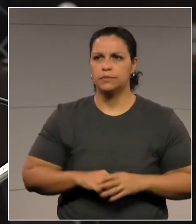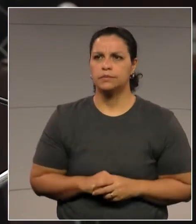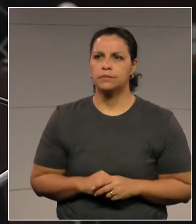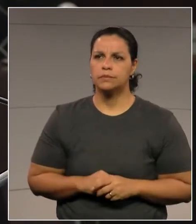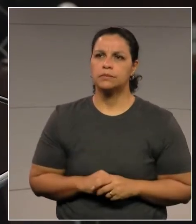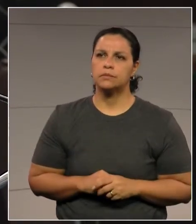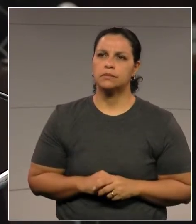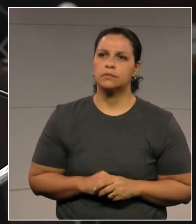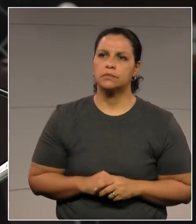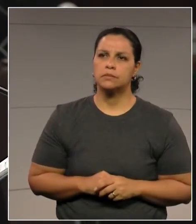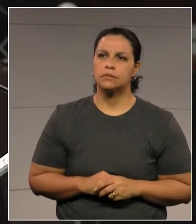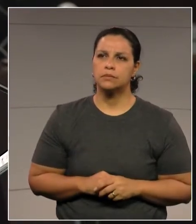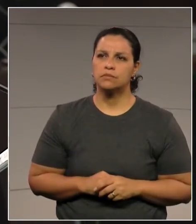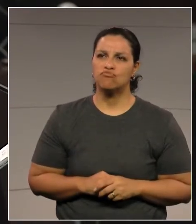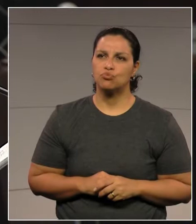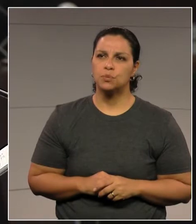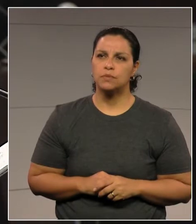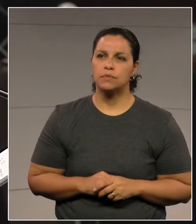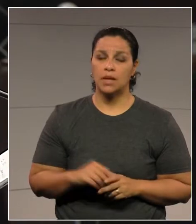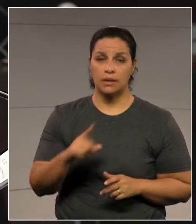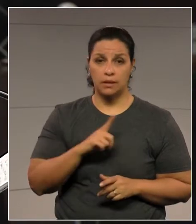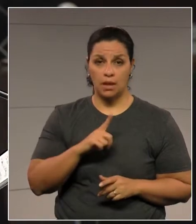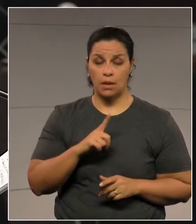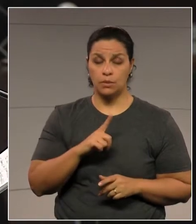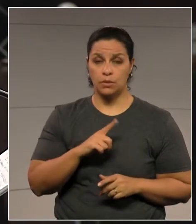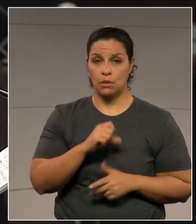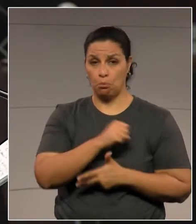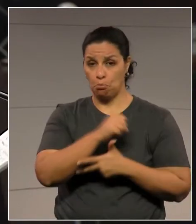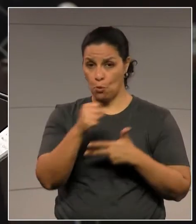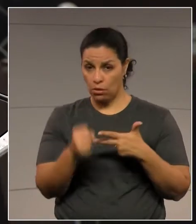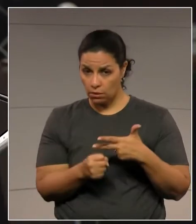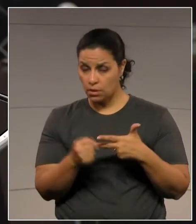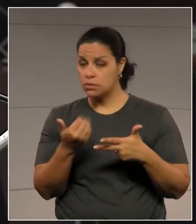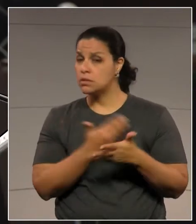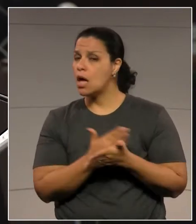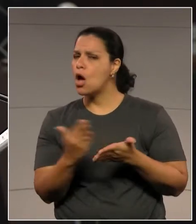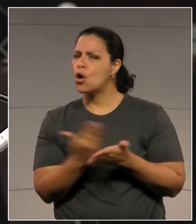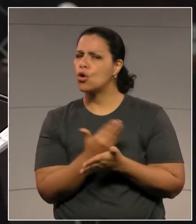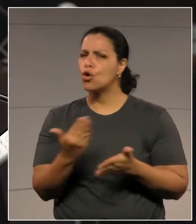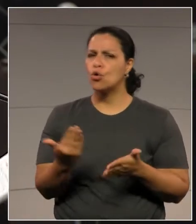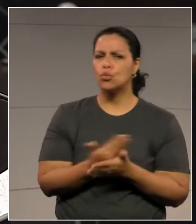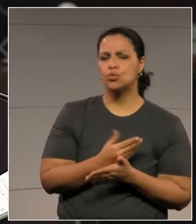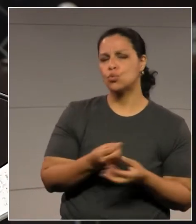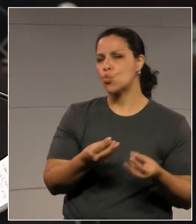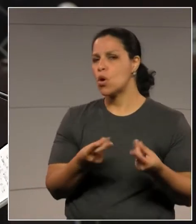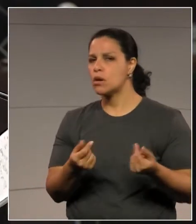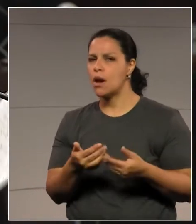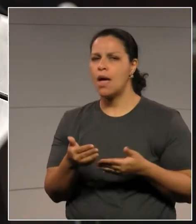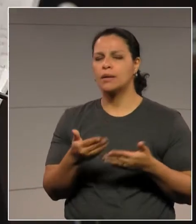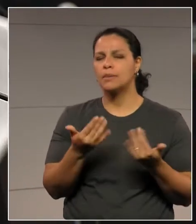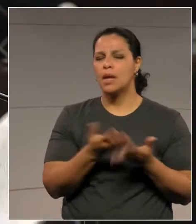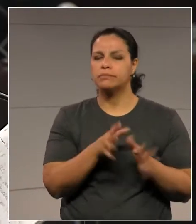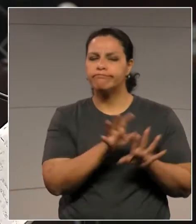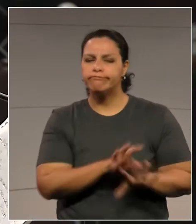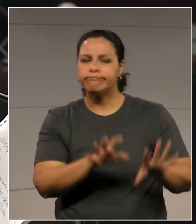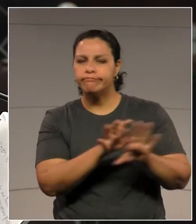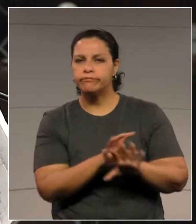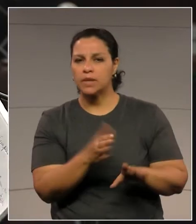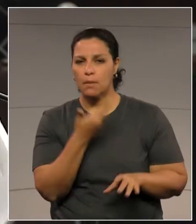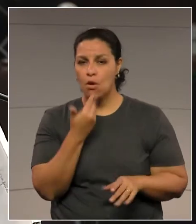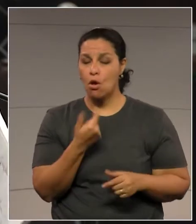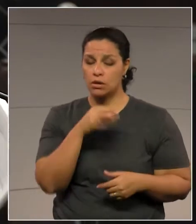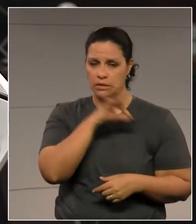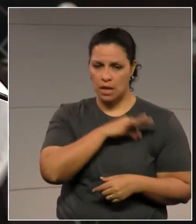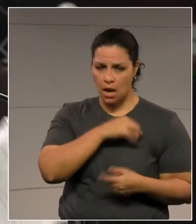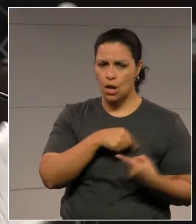Nossos... Temos poderes que são privilegiados, que sempre têm suas reposições